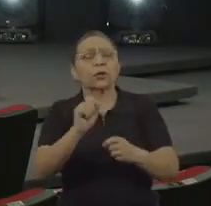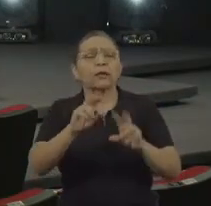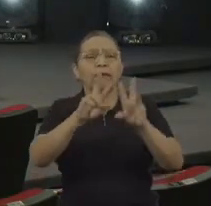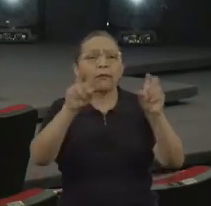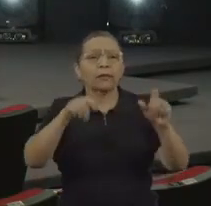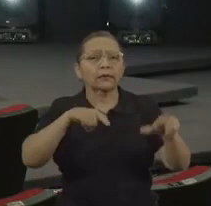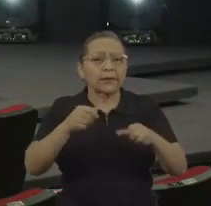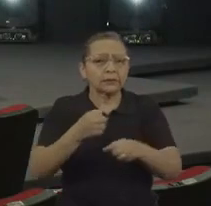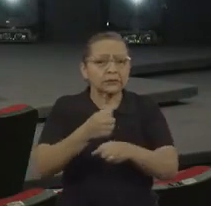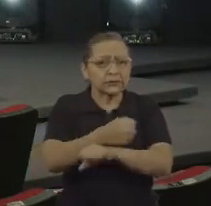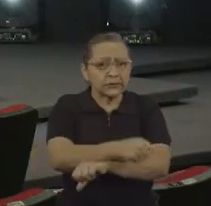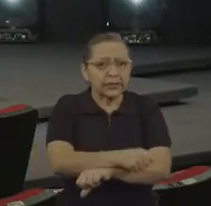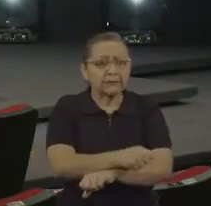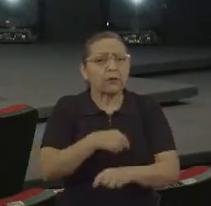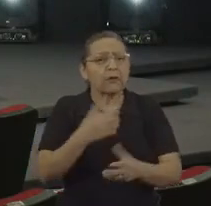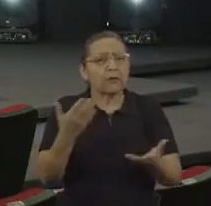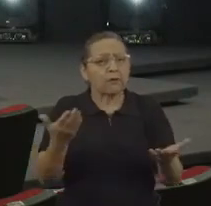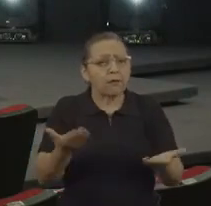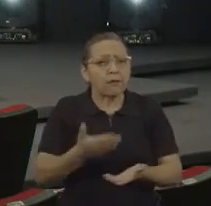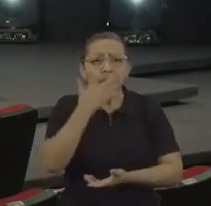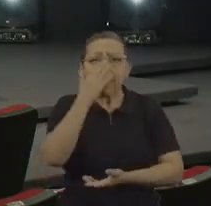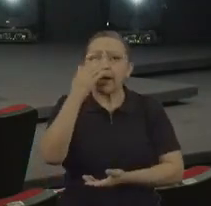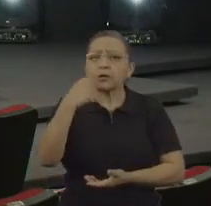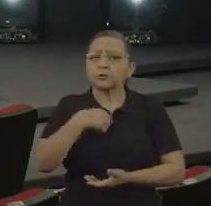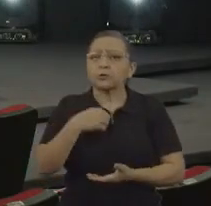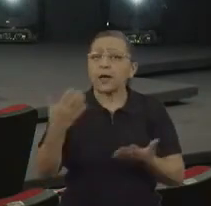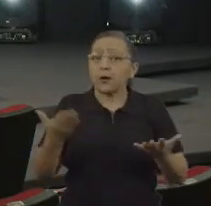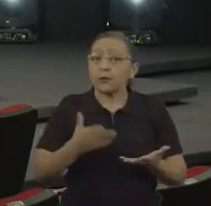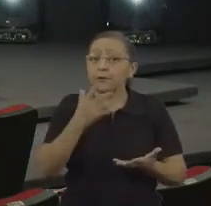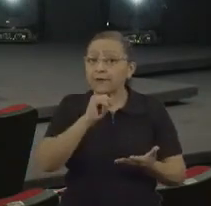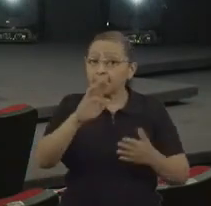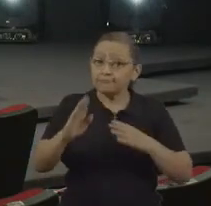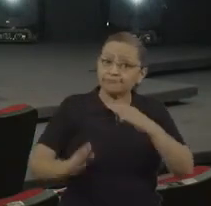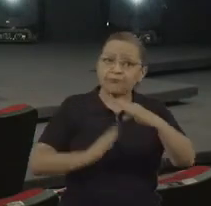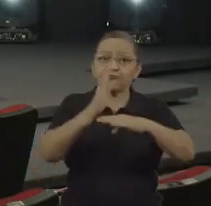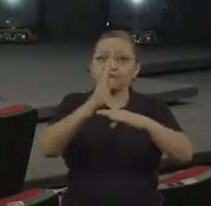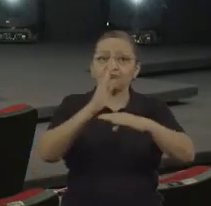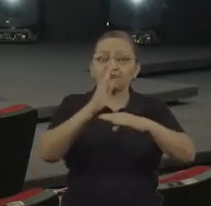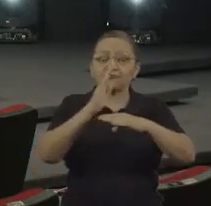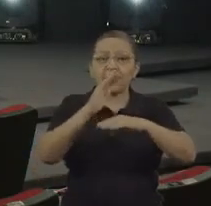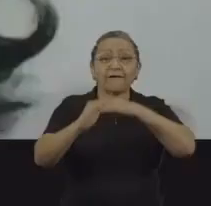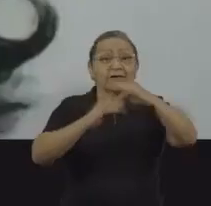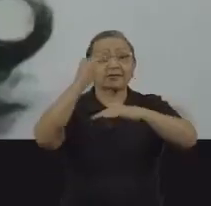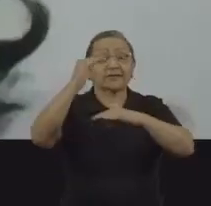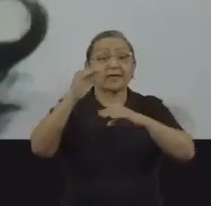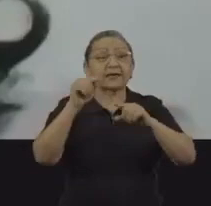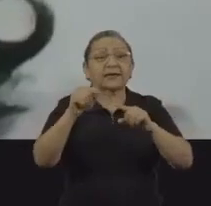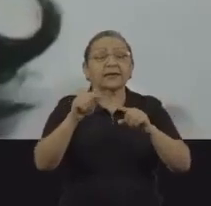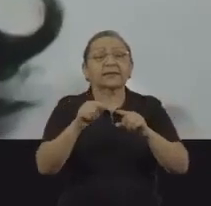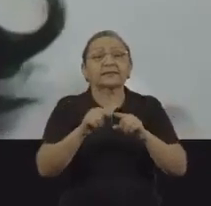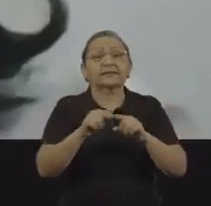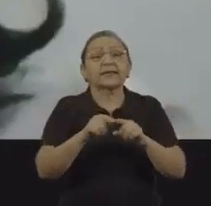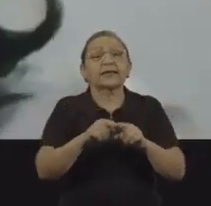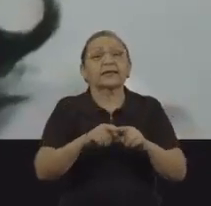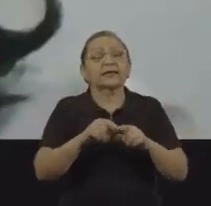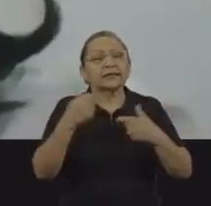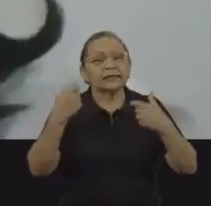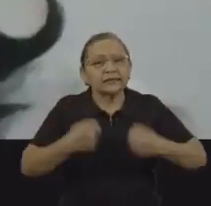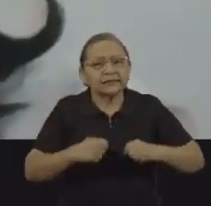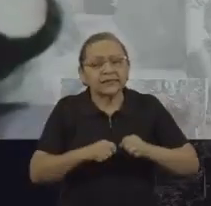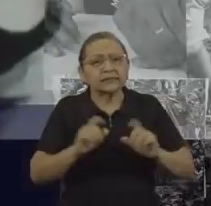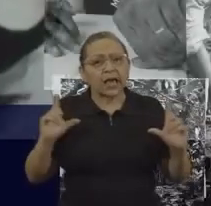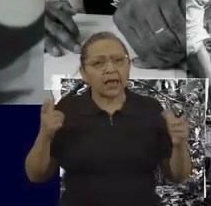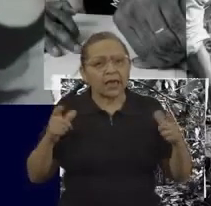pessoas. Eu acho que a gente agora dá algum salto no que a gente tem da política pública de erradicação do